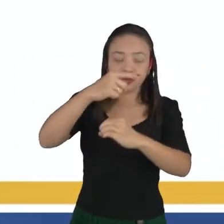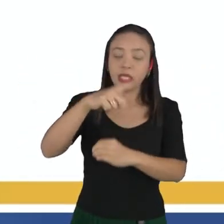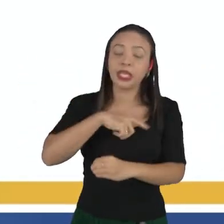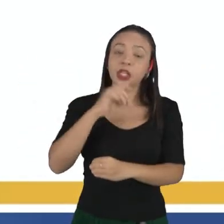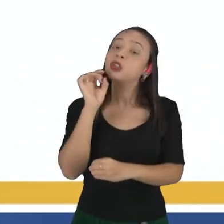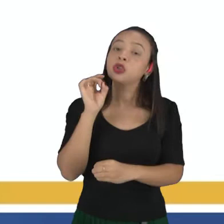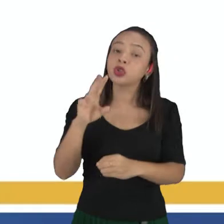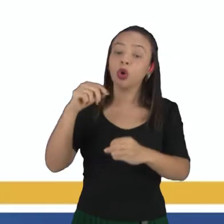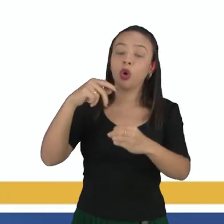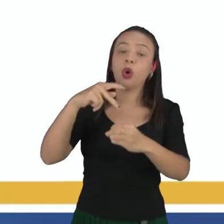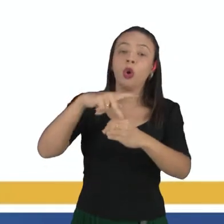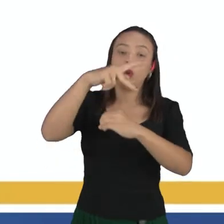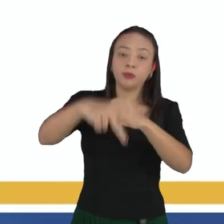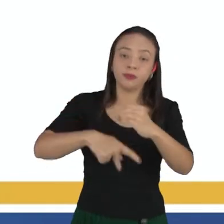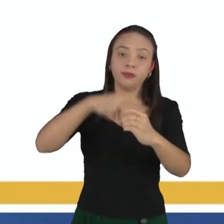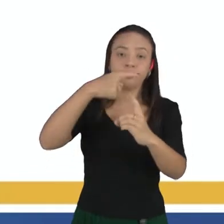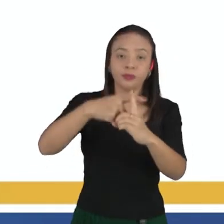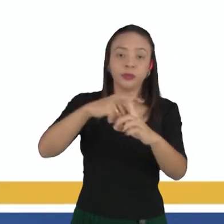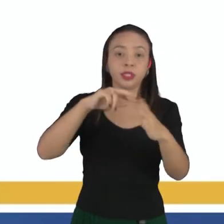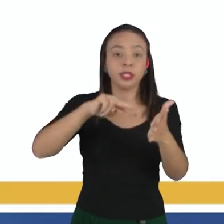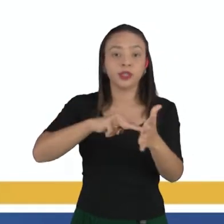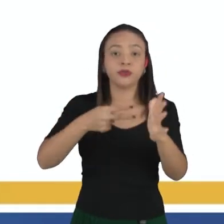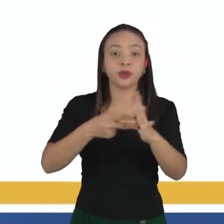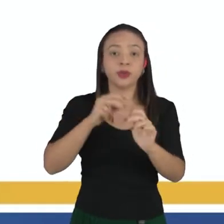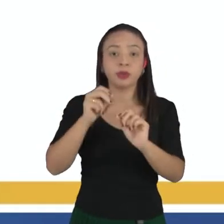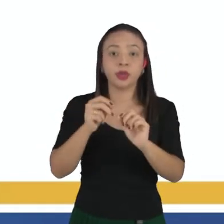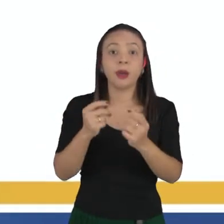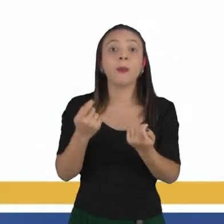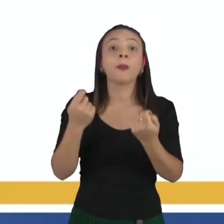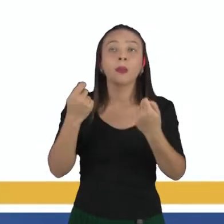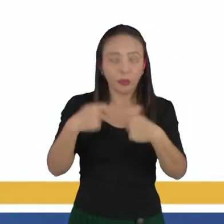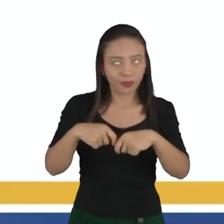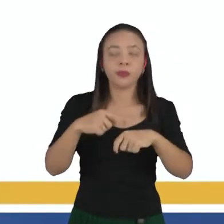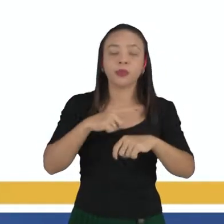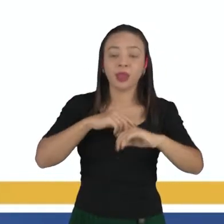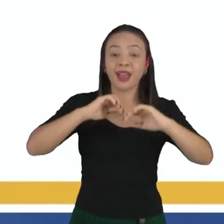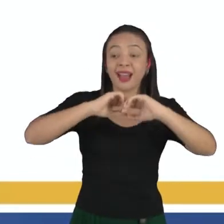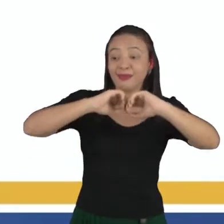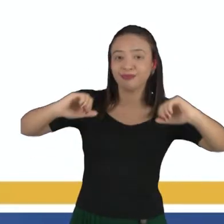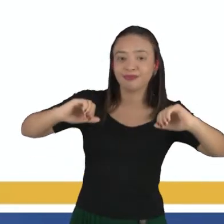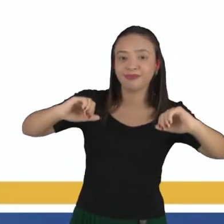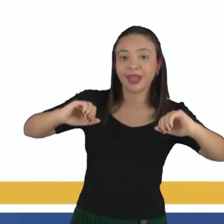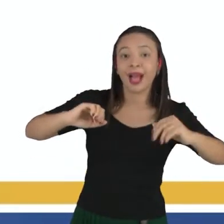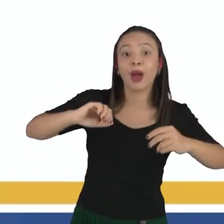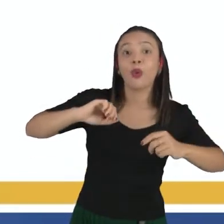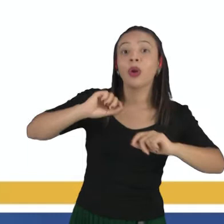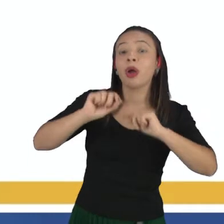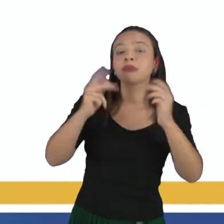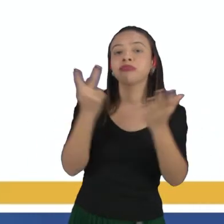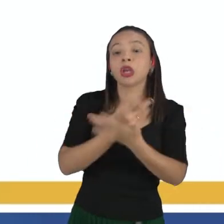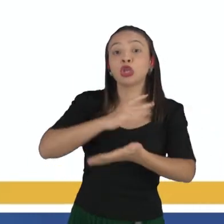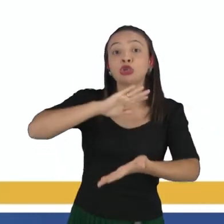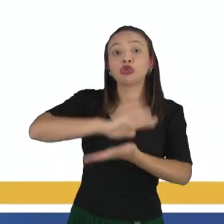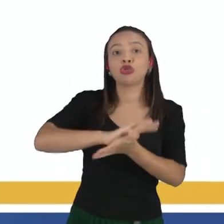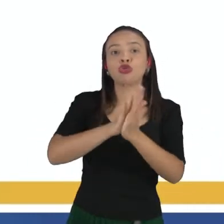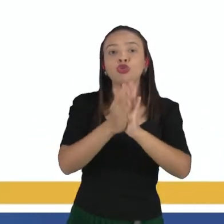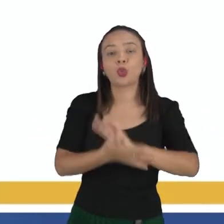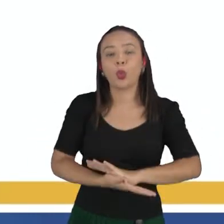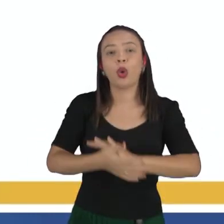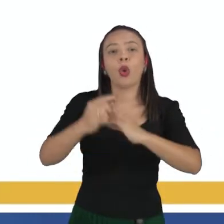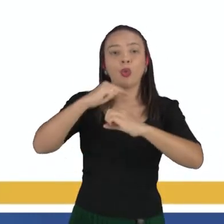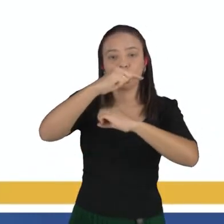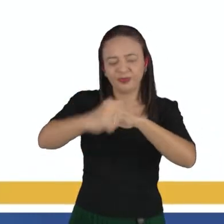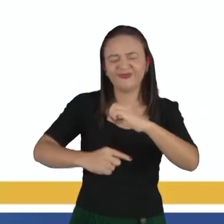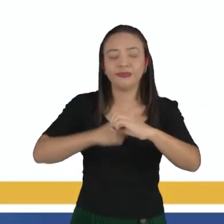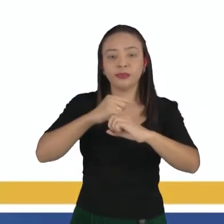prótons, essa repulsão poderia ocasionar a destruição do núcleo desse átomo. Então ele vem dizer pra gente que essa